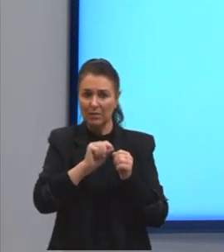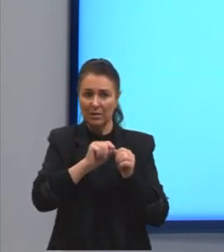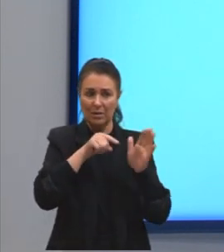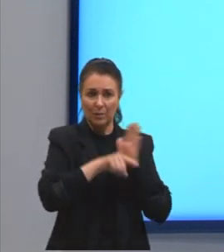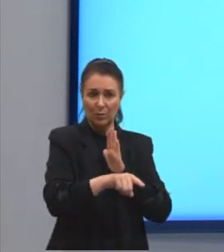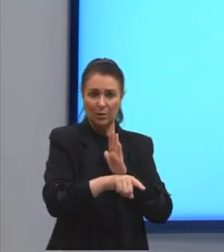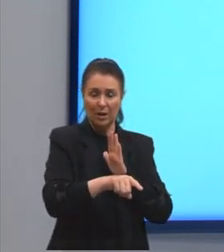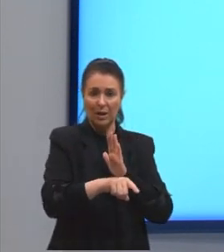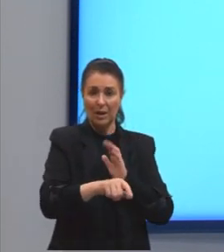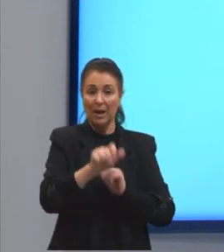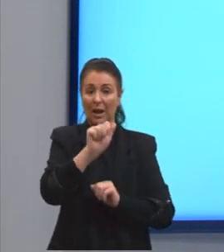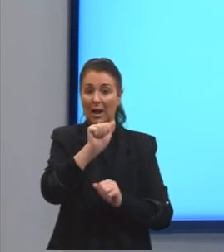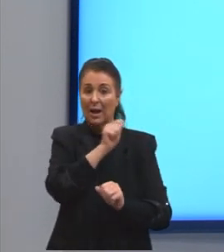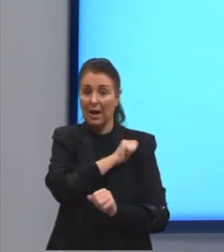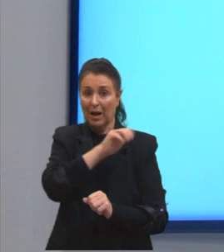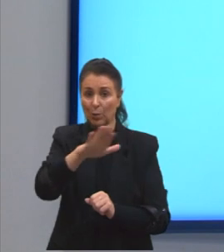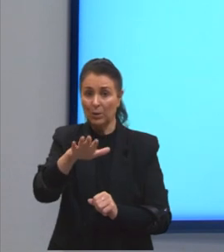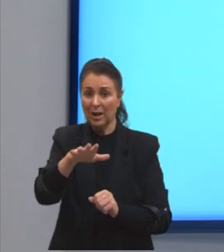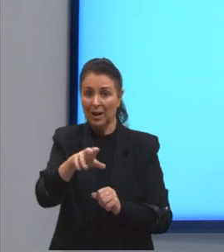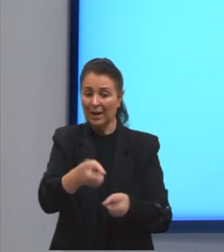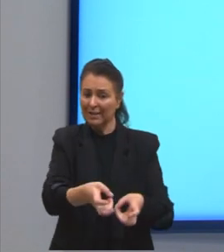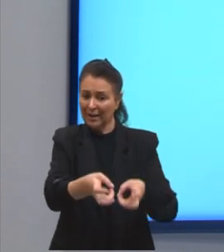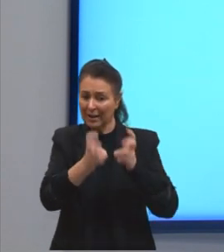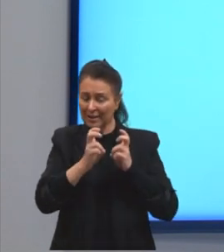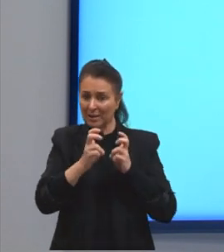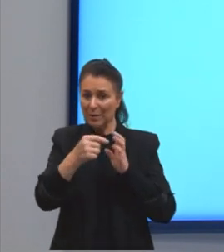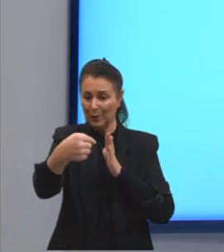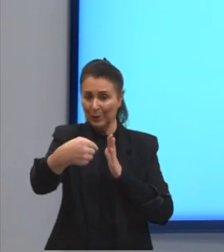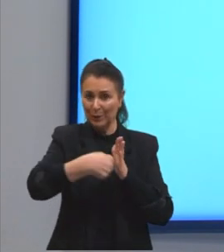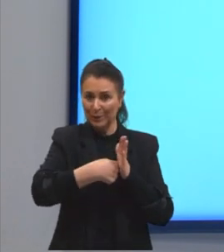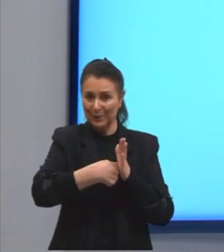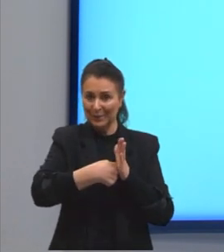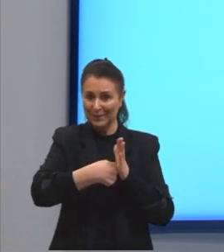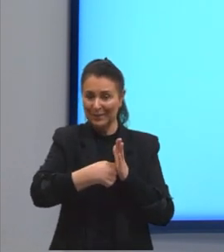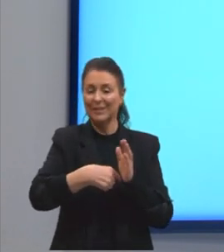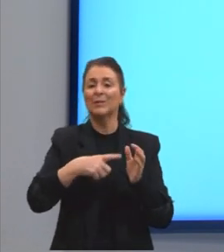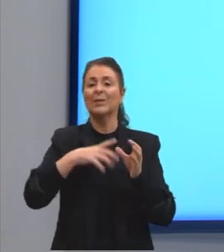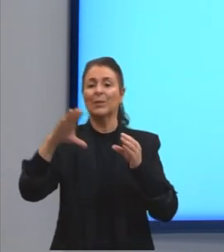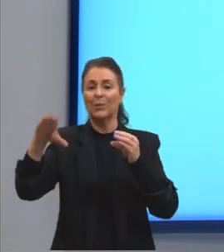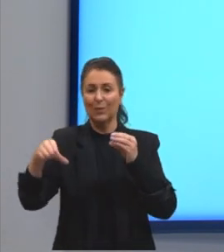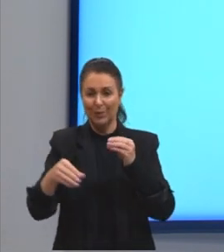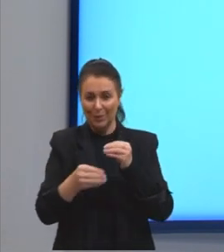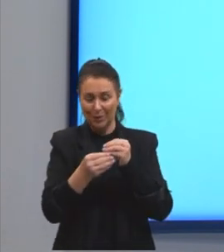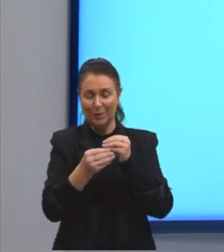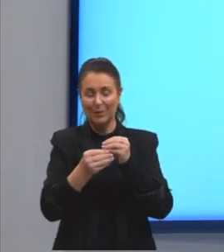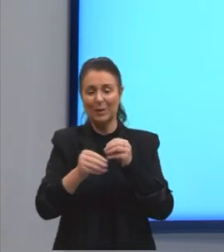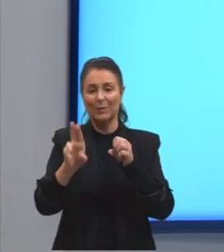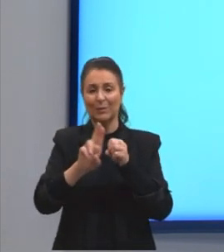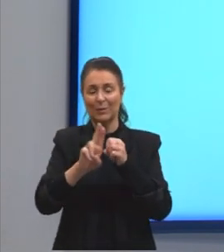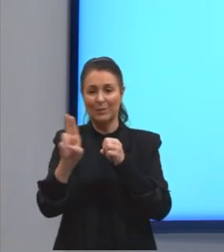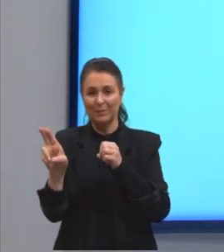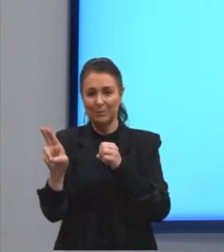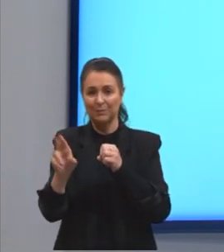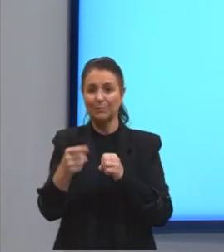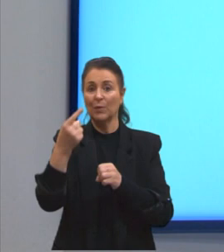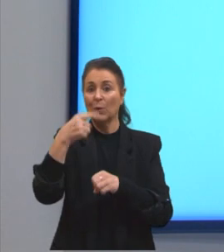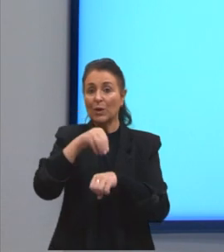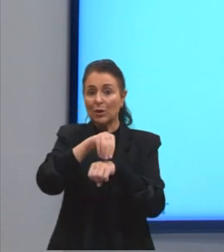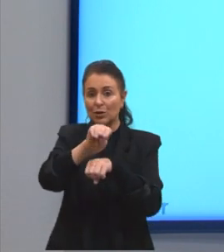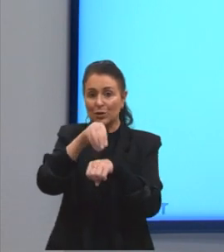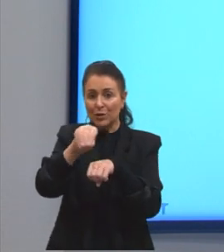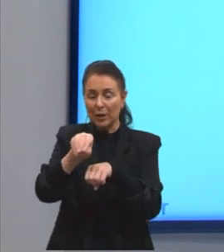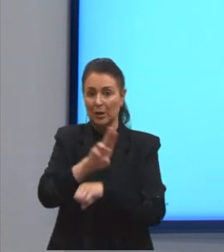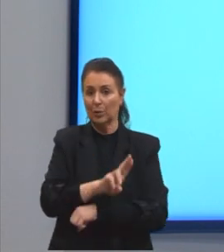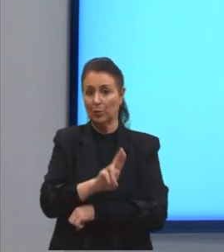Portanto, ali, a gente tem um complemento nominal. Outra dica. Se o